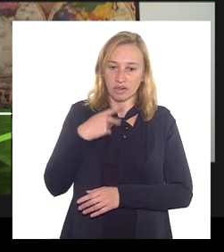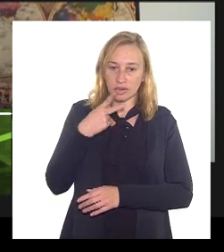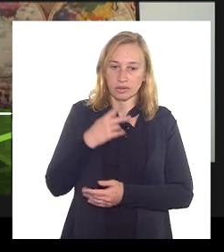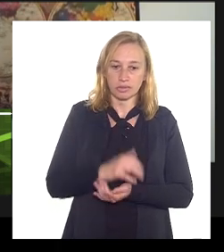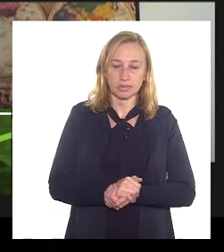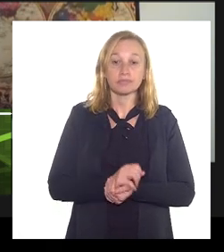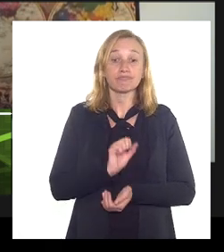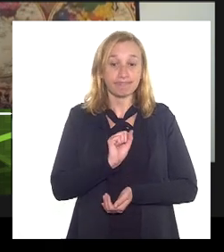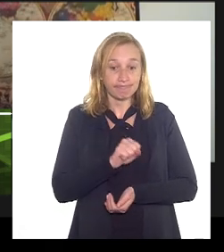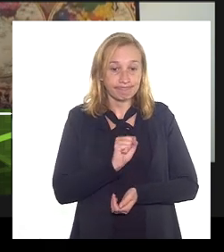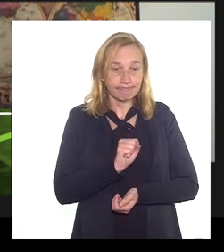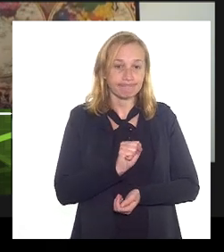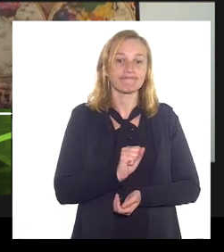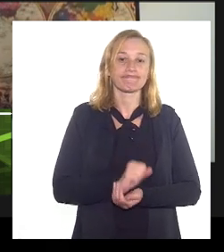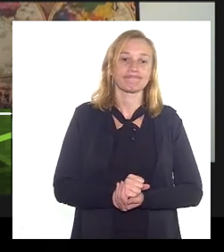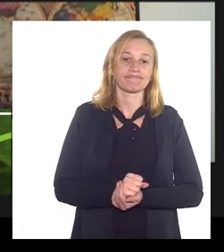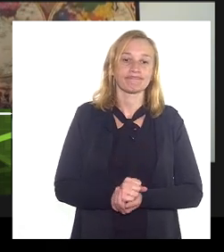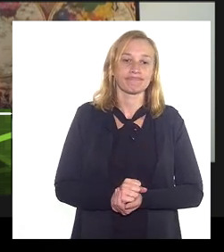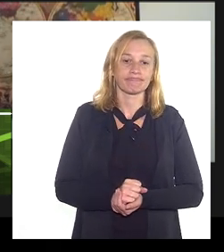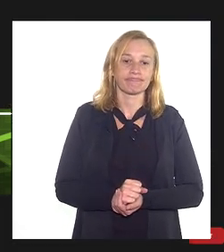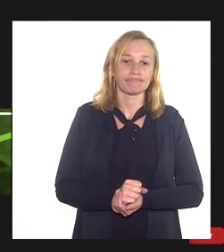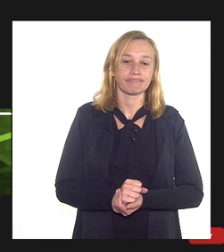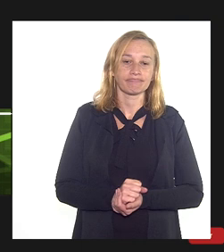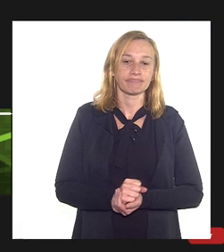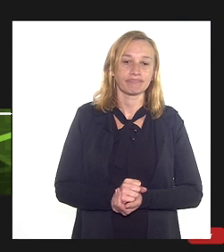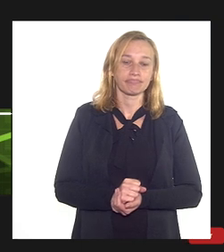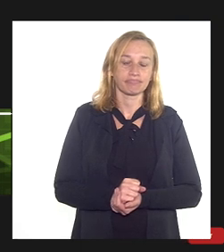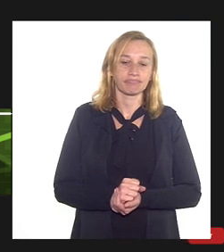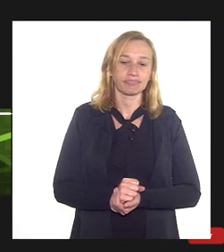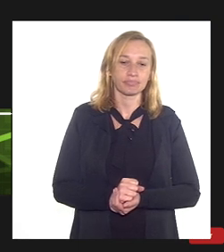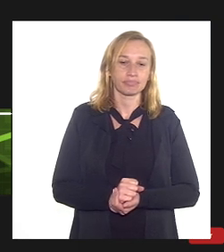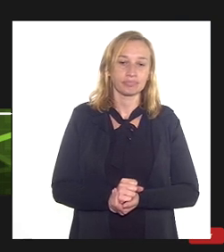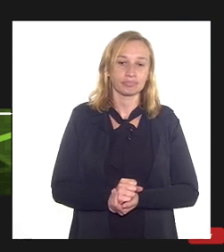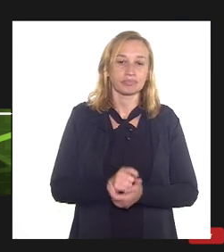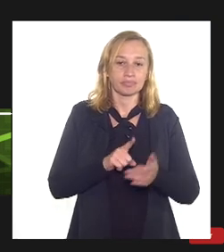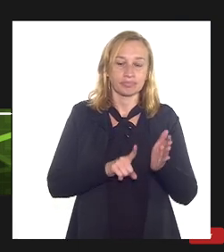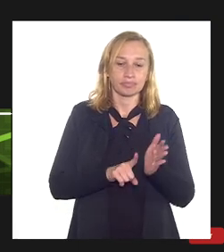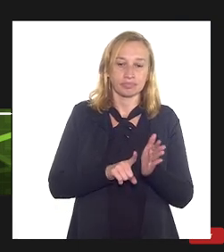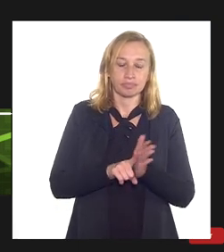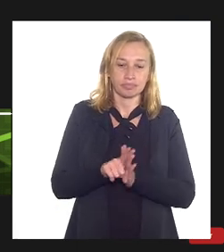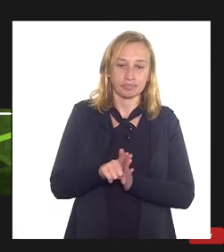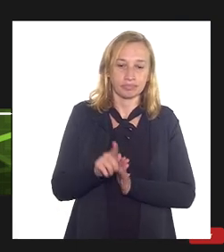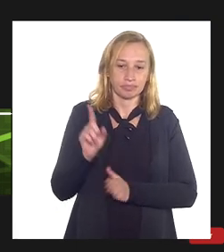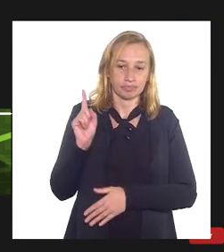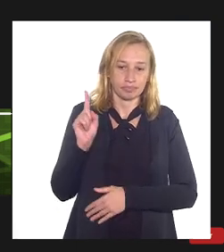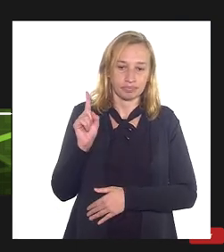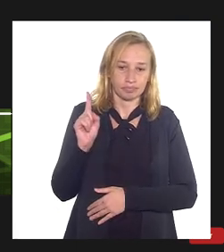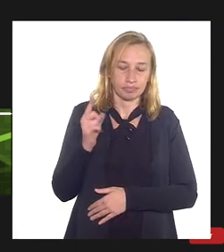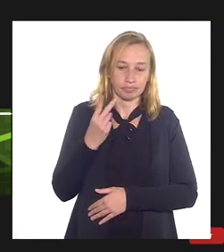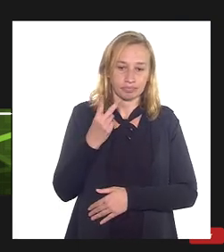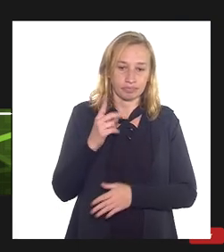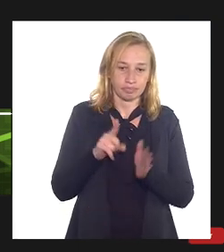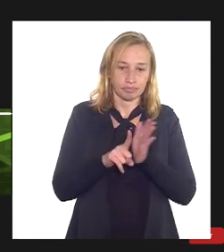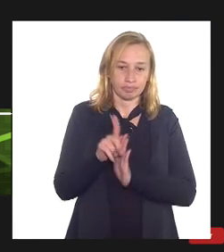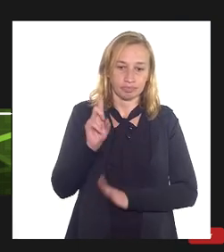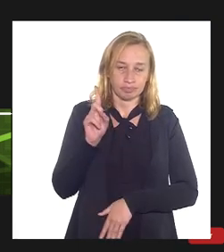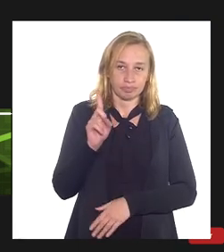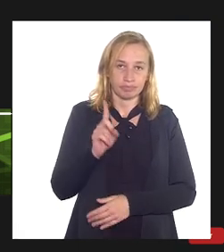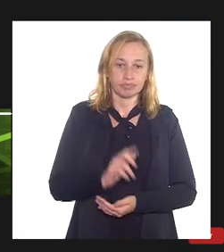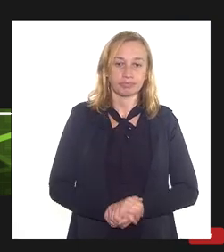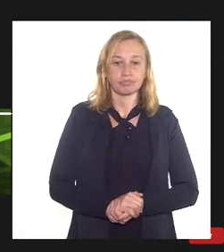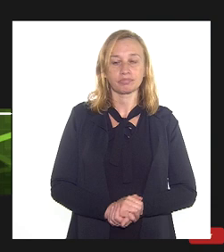sim gostaria o Petro gostaria de fazer uma pergunta por favor na verdade duas perguntas né